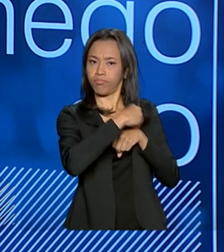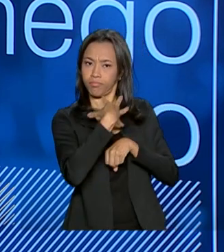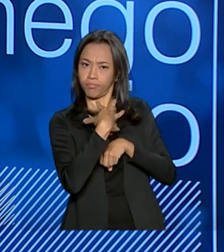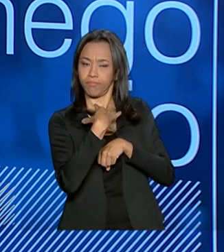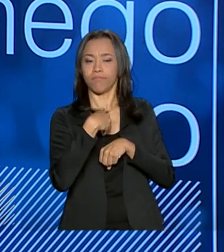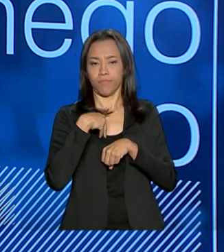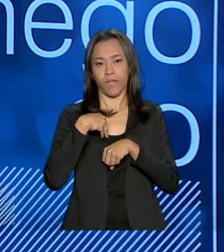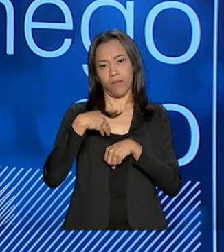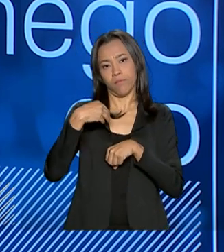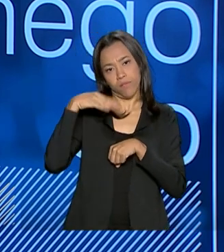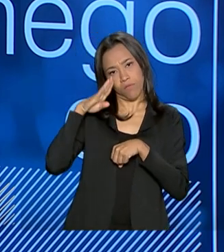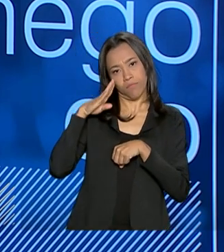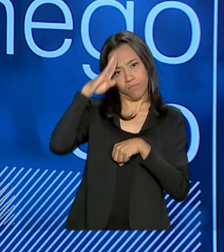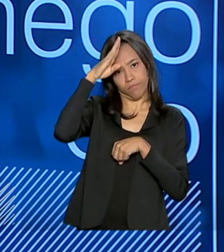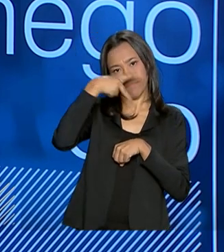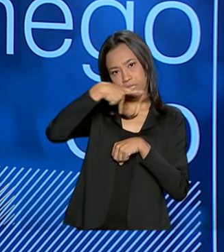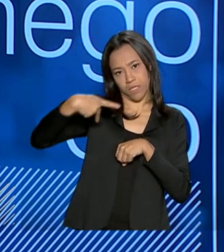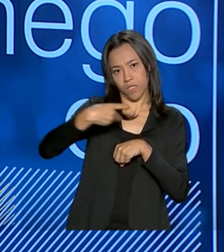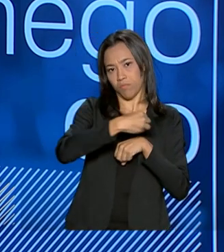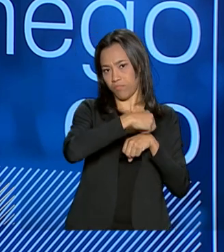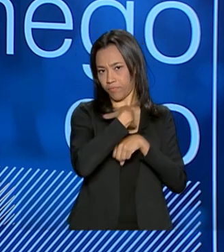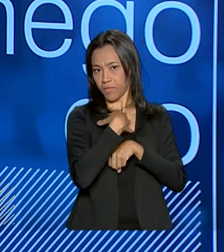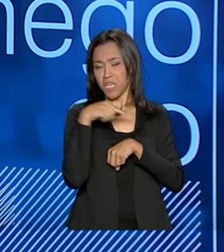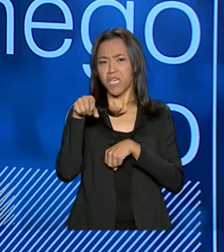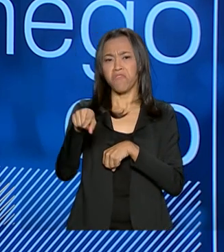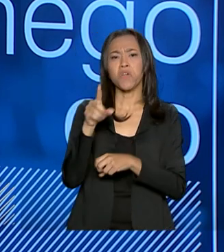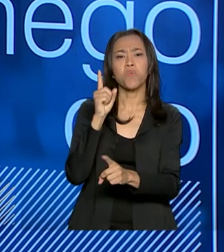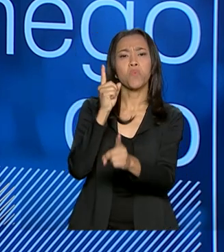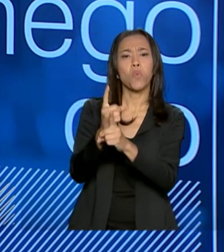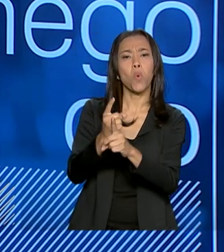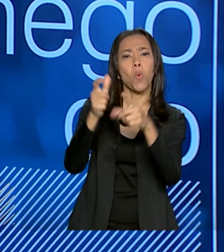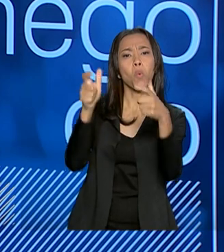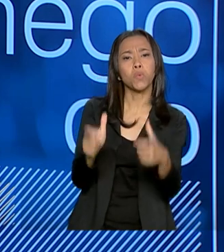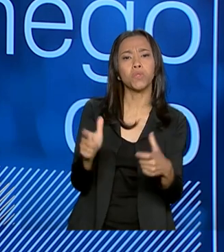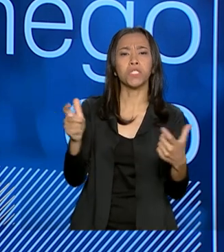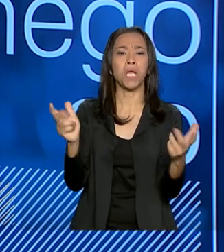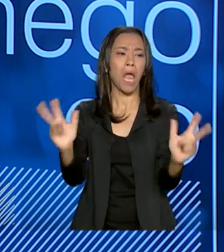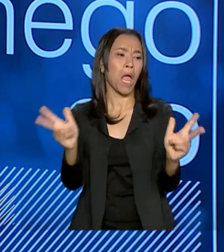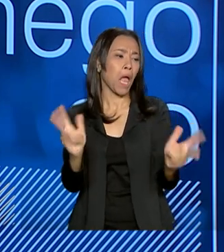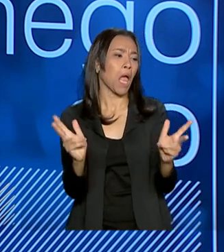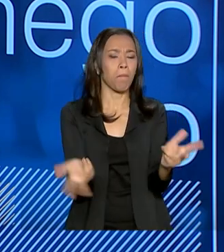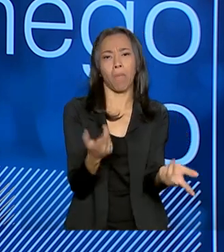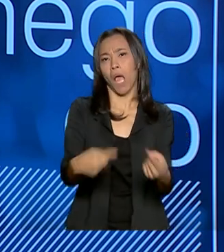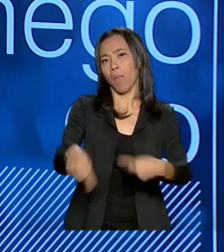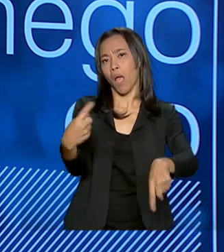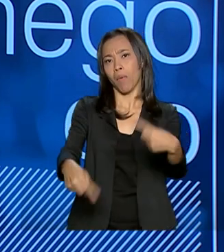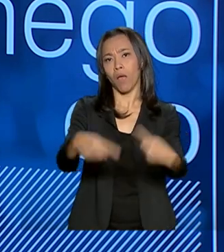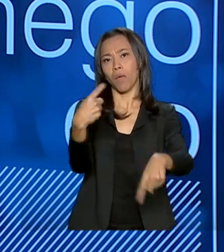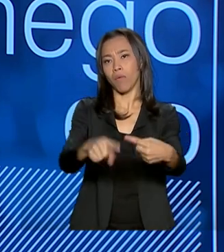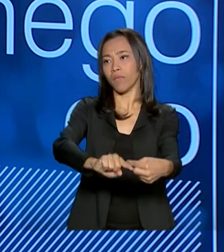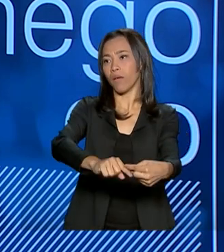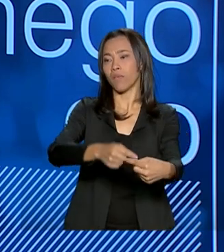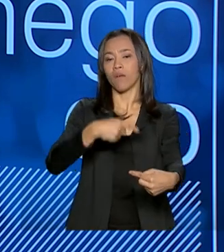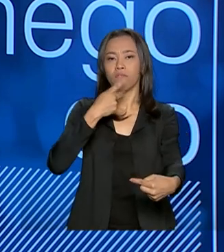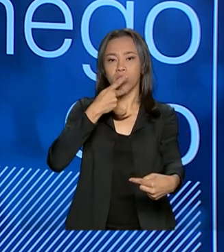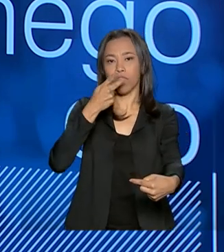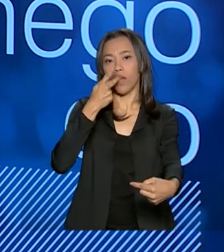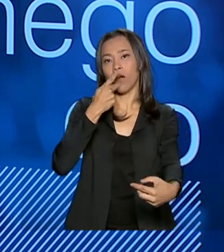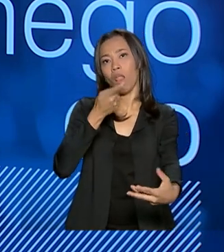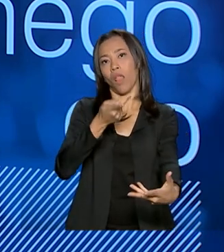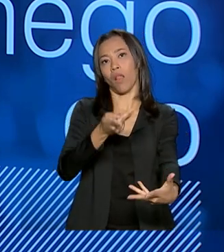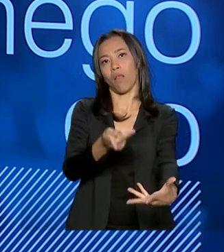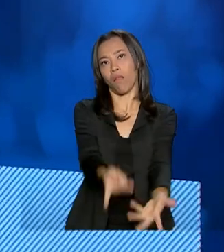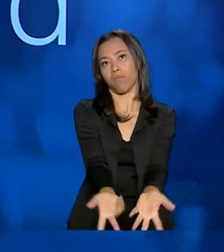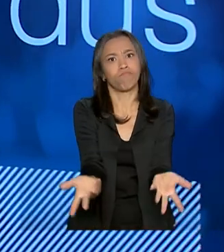ter conversado com ele, é que a COSBAN não vire um clube de debate. A gente atravessar meio mundo, 11 horas de